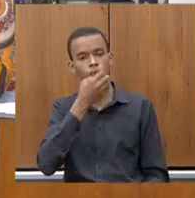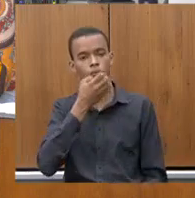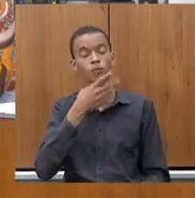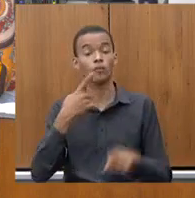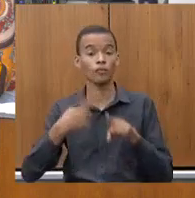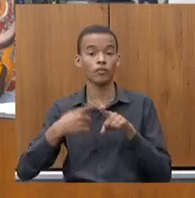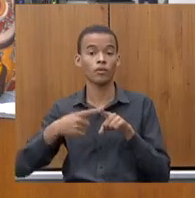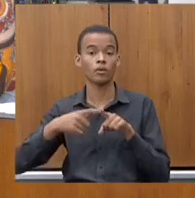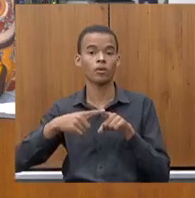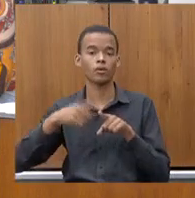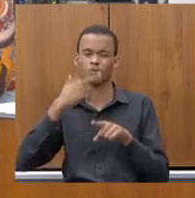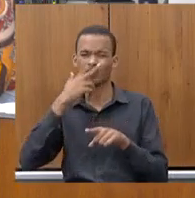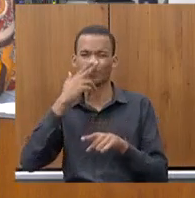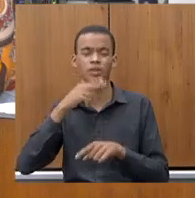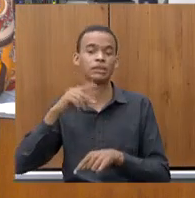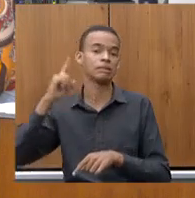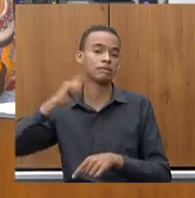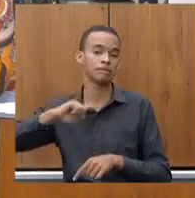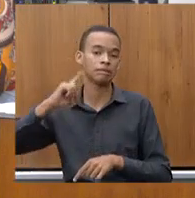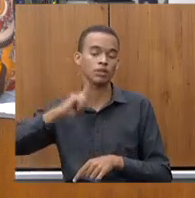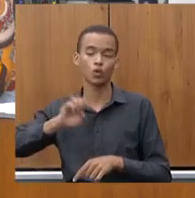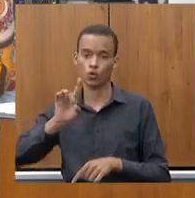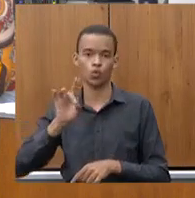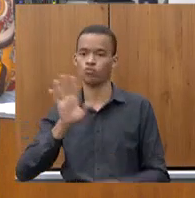acesso ao saneamento acho que é um dado do Brasil